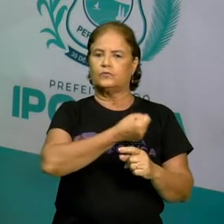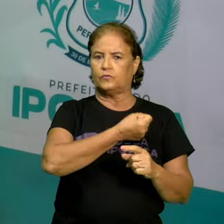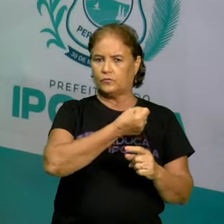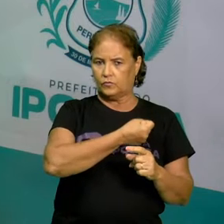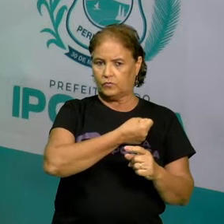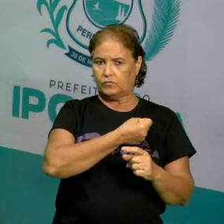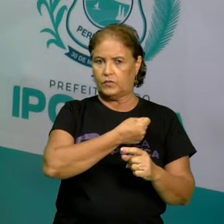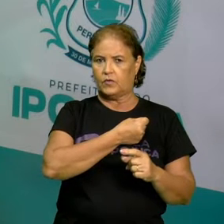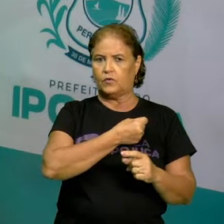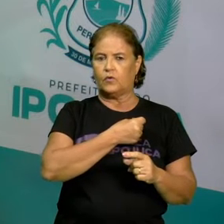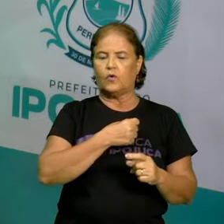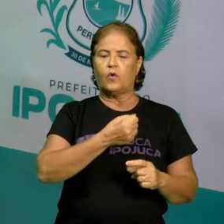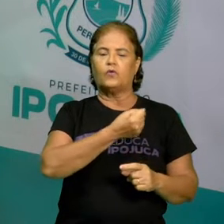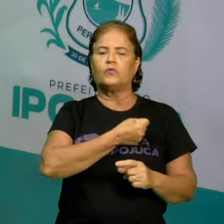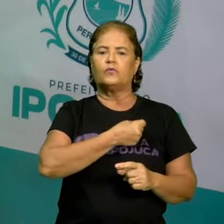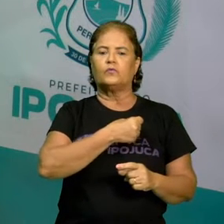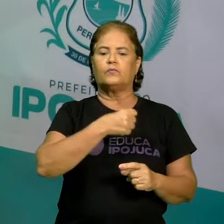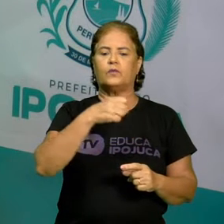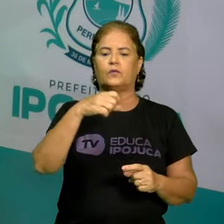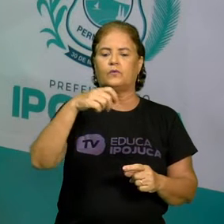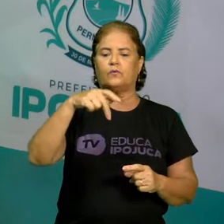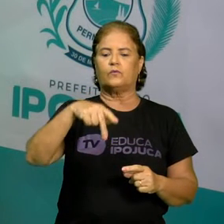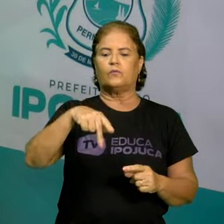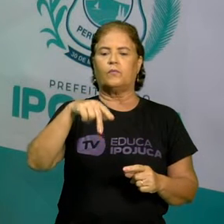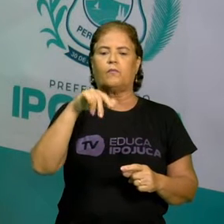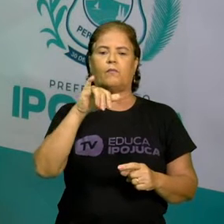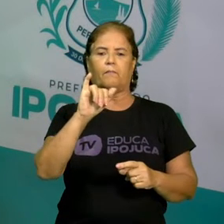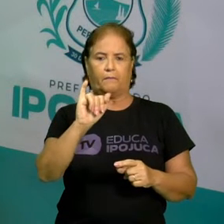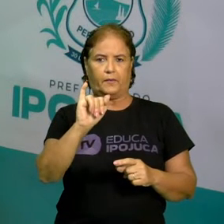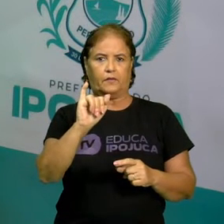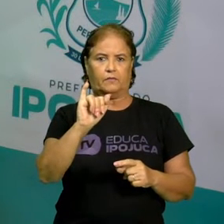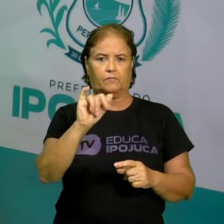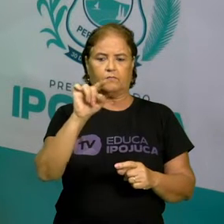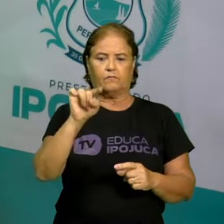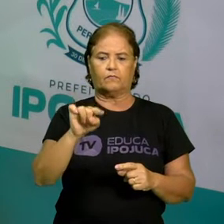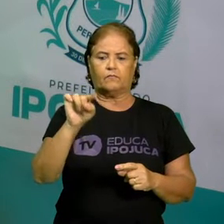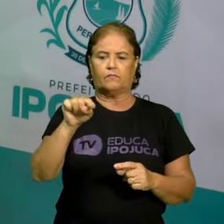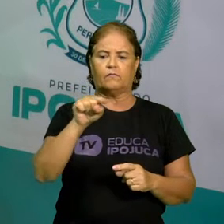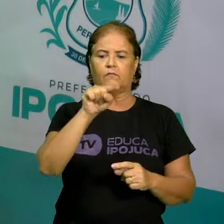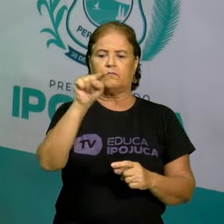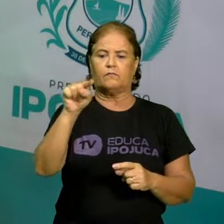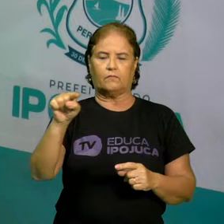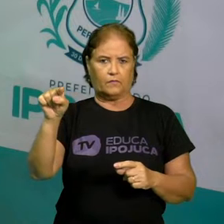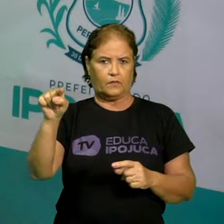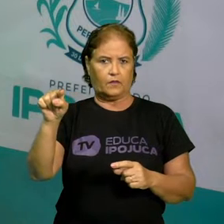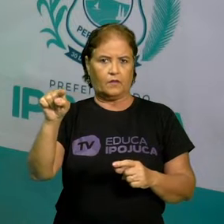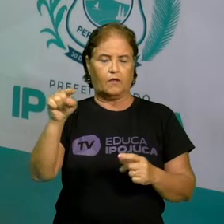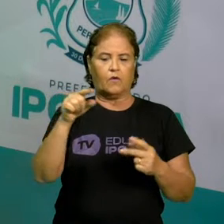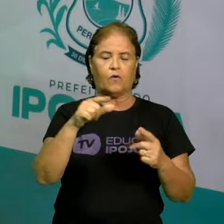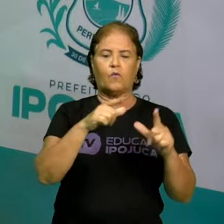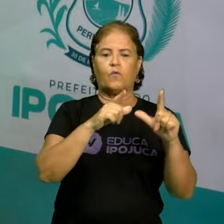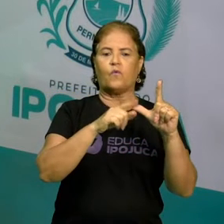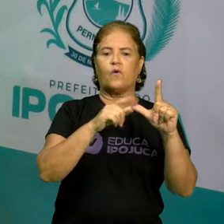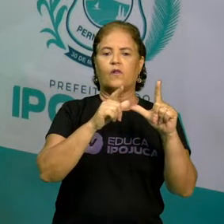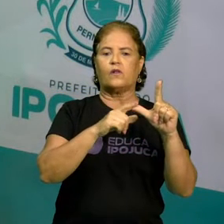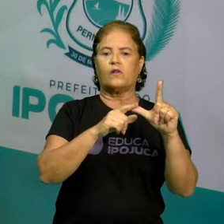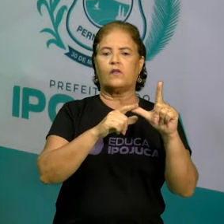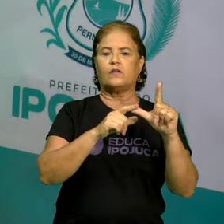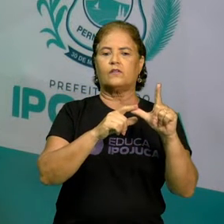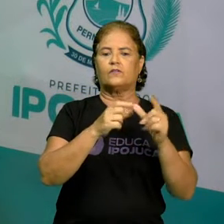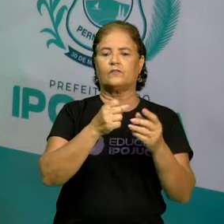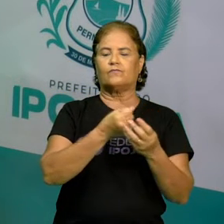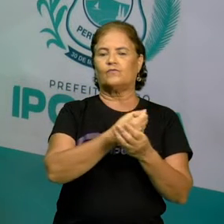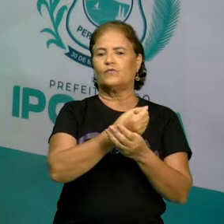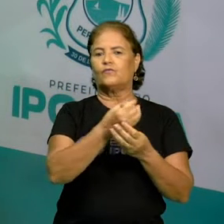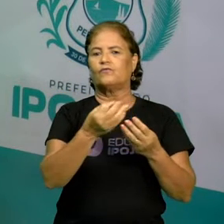número pi. Você já ouviu falar? Pi, ele tem um valor, é uma letra do alfabeto grego, e ele tem um valor na